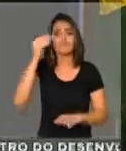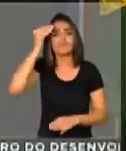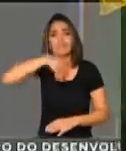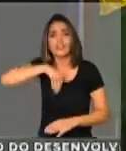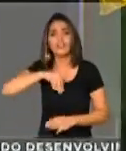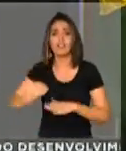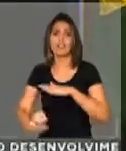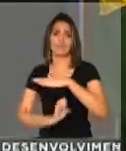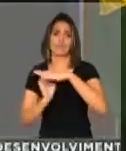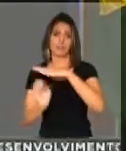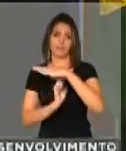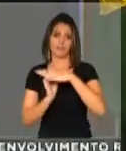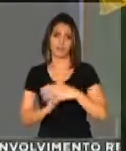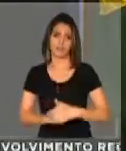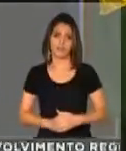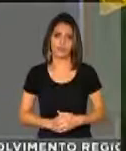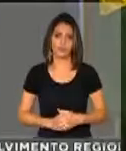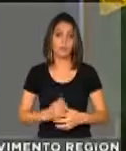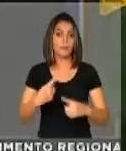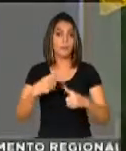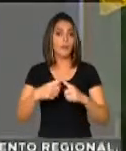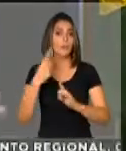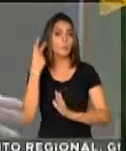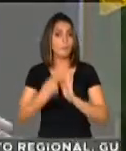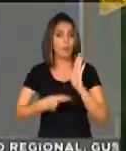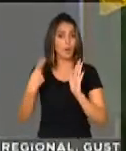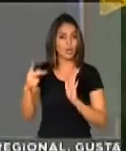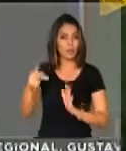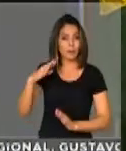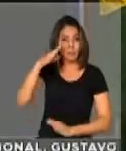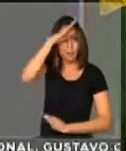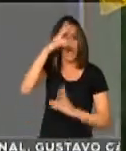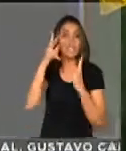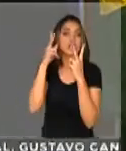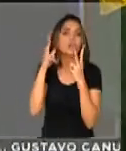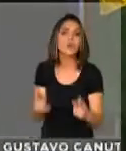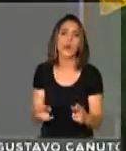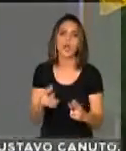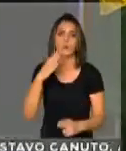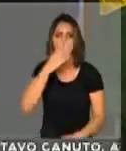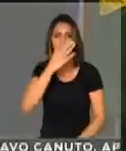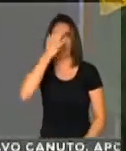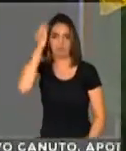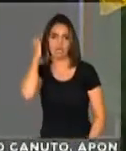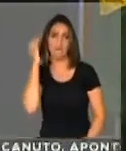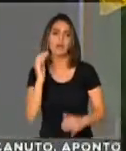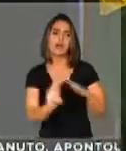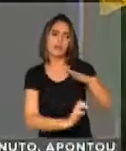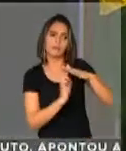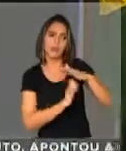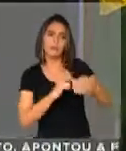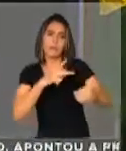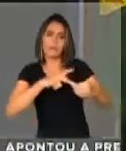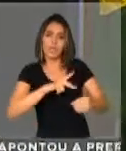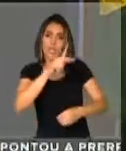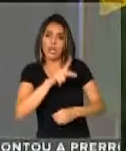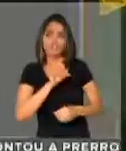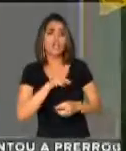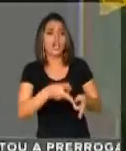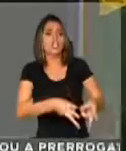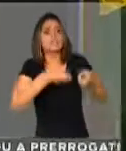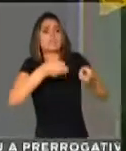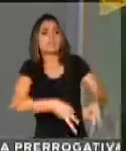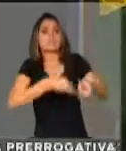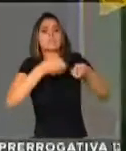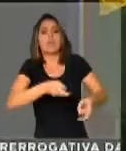fragilizar a empresa. Porque o projeto de Bolsonaro é o mesmo de Temer, é transformar a Petrobras numa empresa a plena de extração de